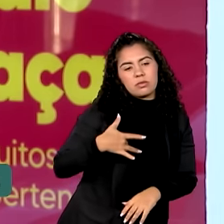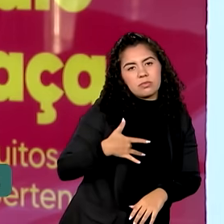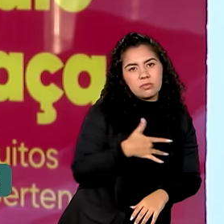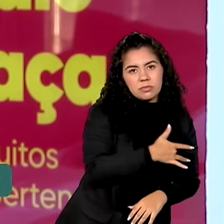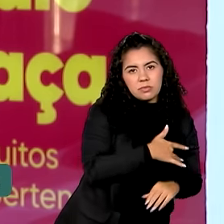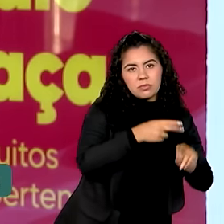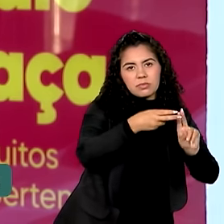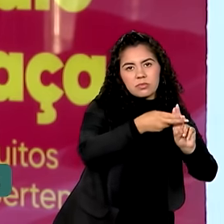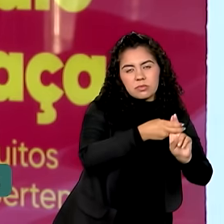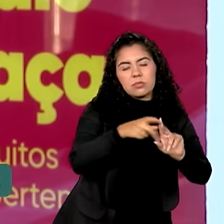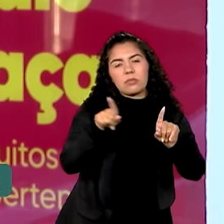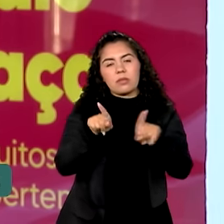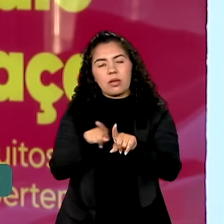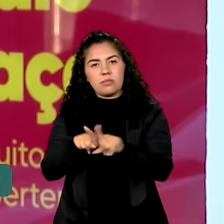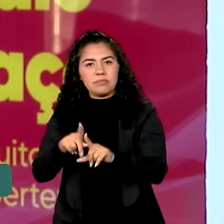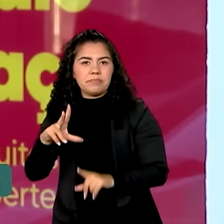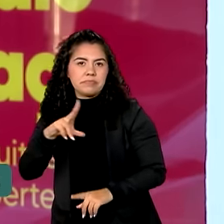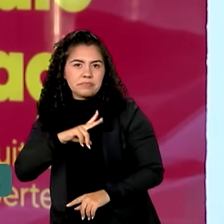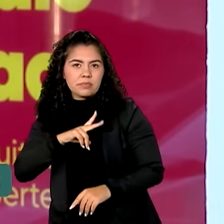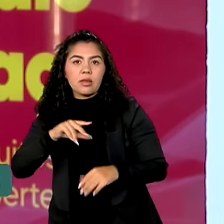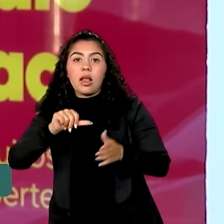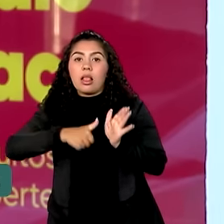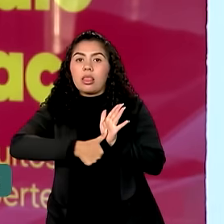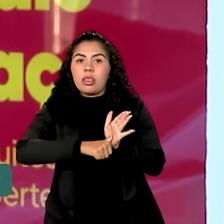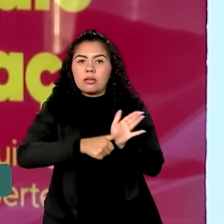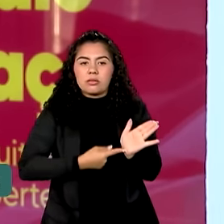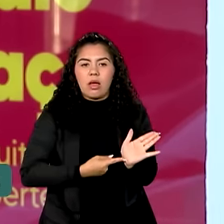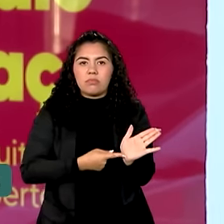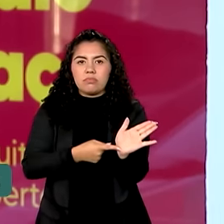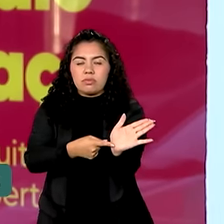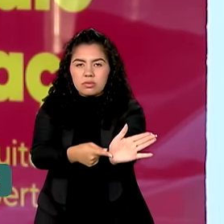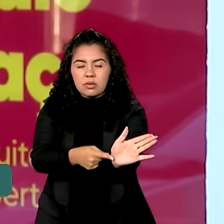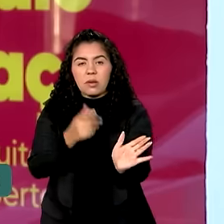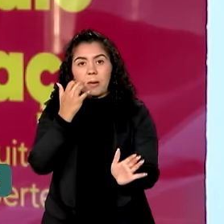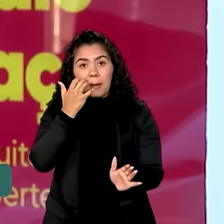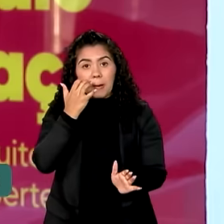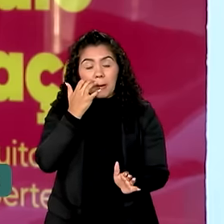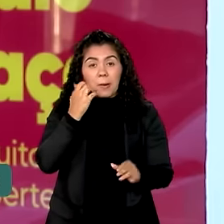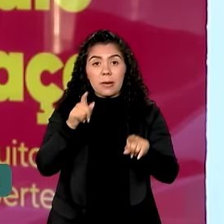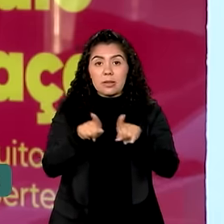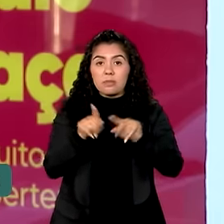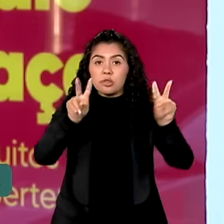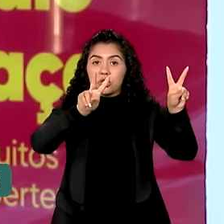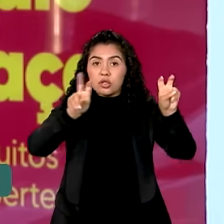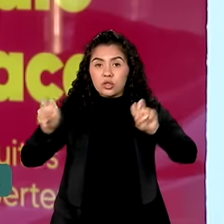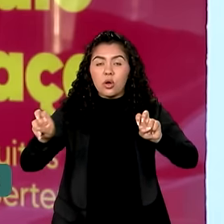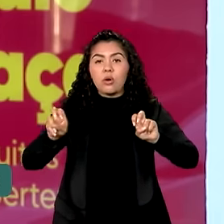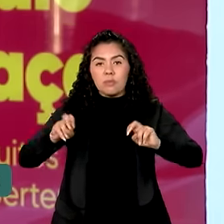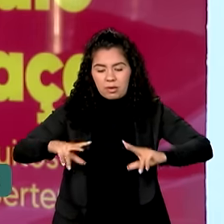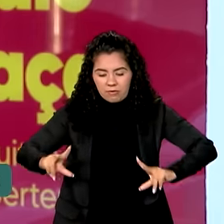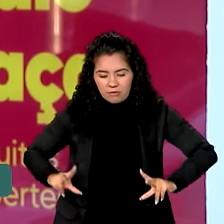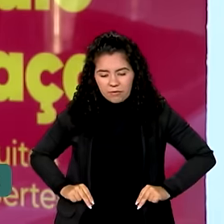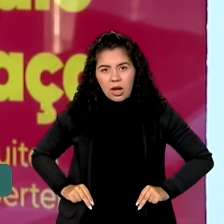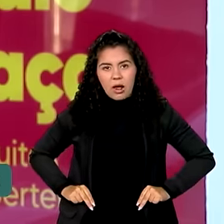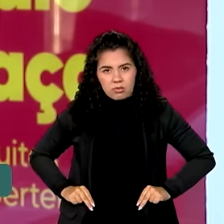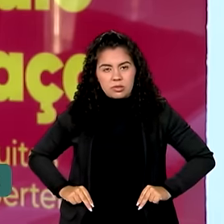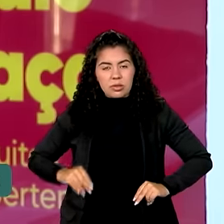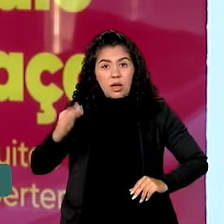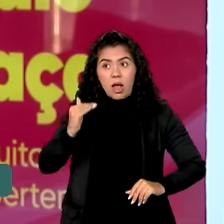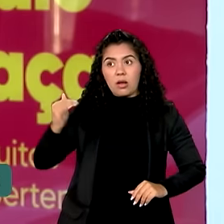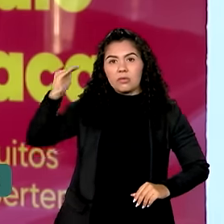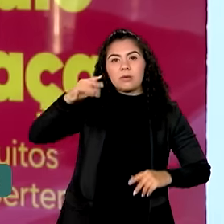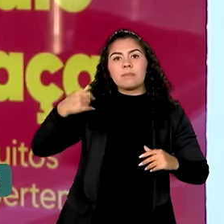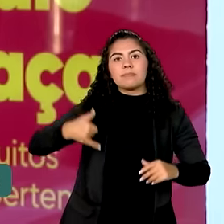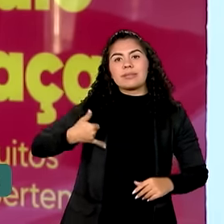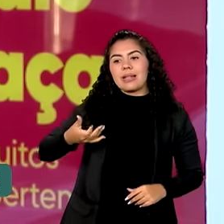com um documento de identidade e CPF. No caso da retirada das fraldas geriátricas, é preciso ter mais de 60